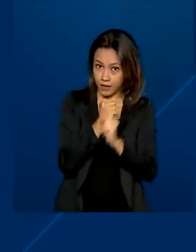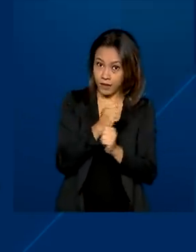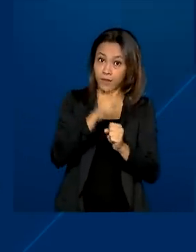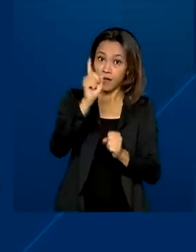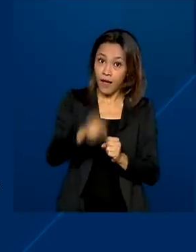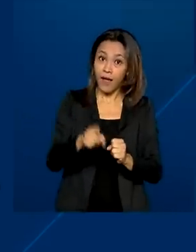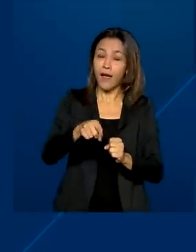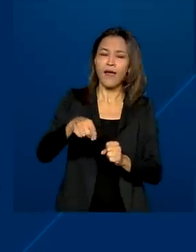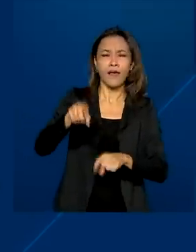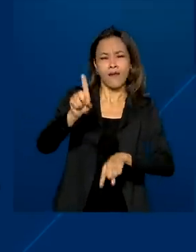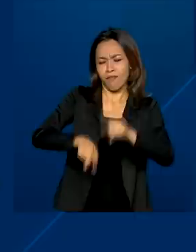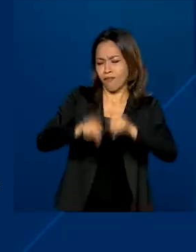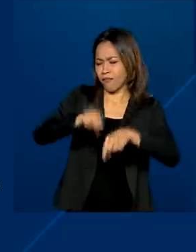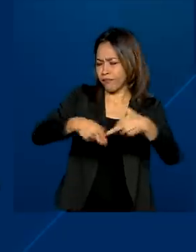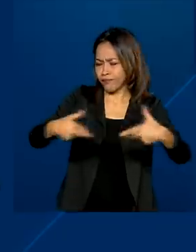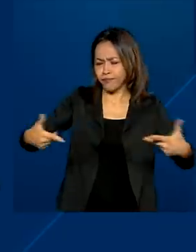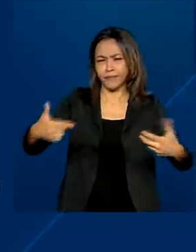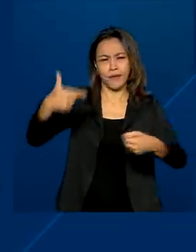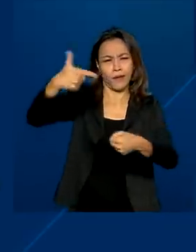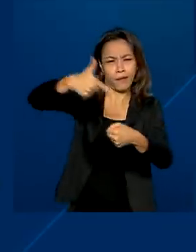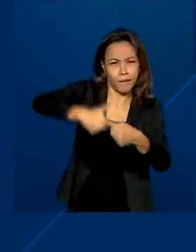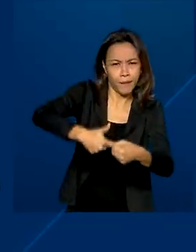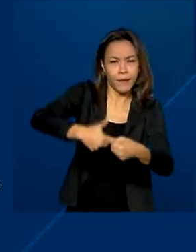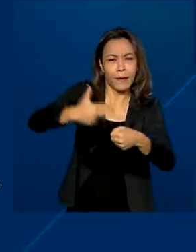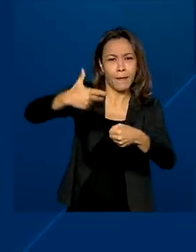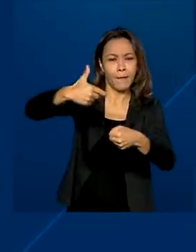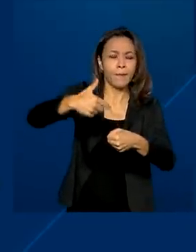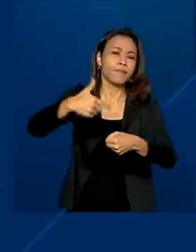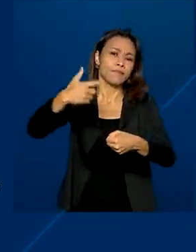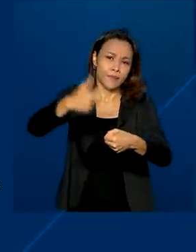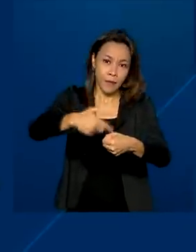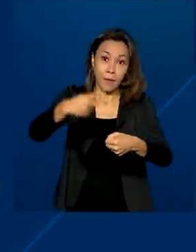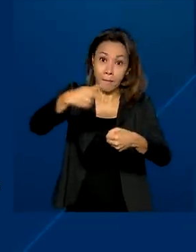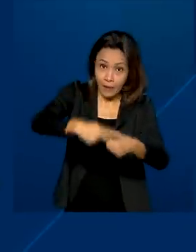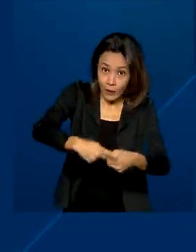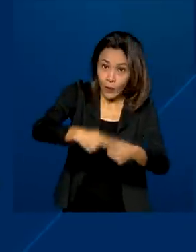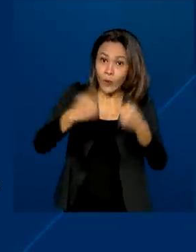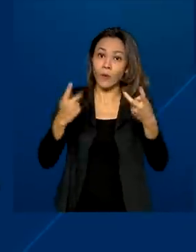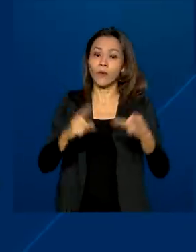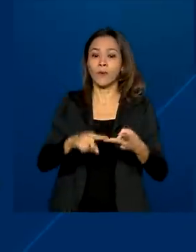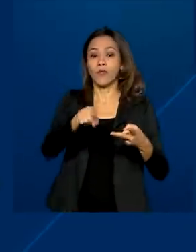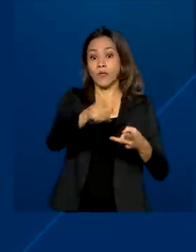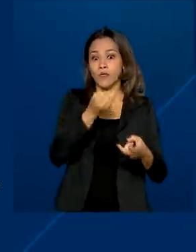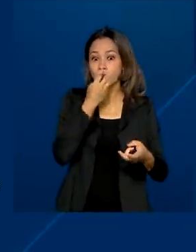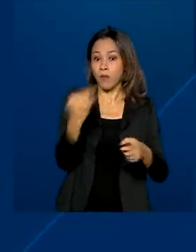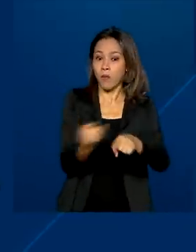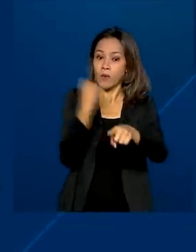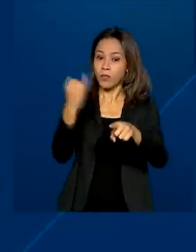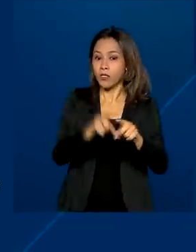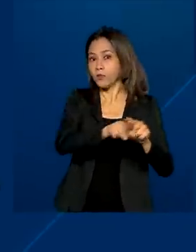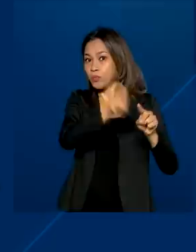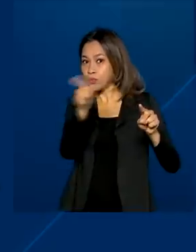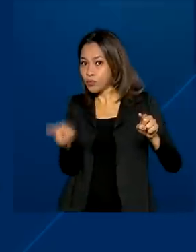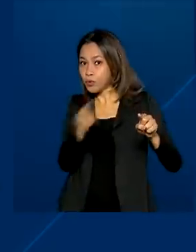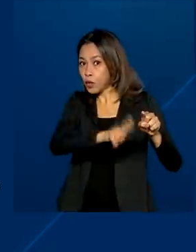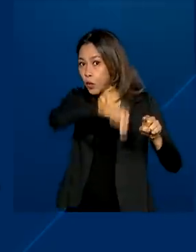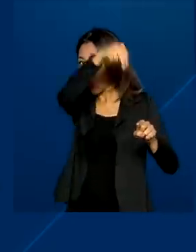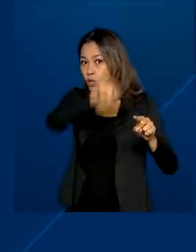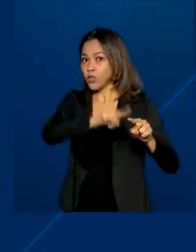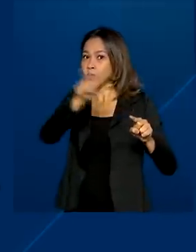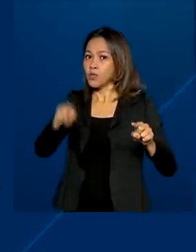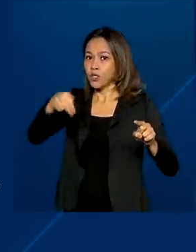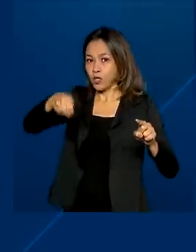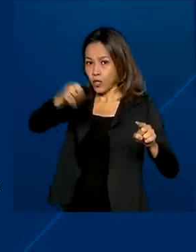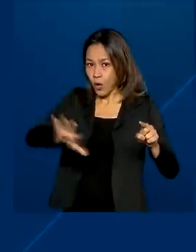granéis líquidos e derivados de petróleo. Um importante ramal de distribuição para as regiões norte e nordeste. Outro terminal